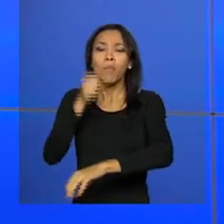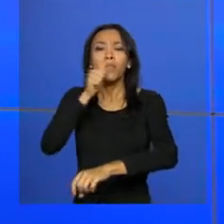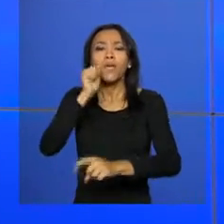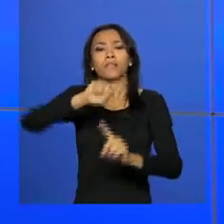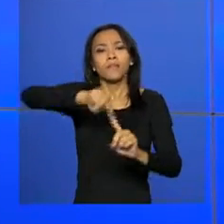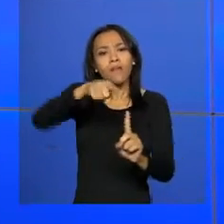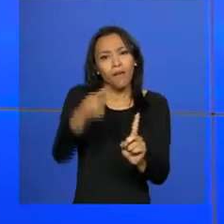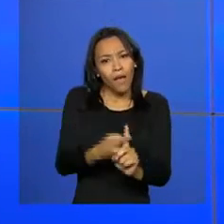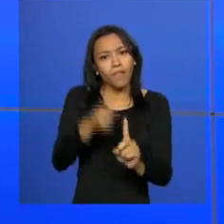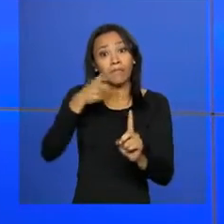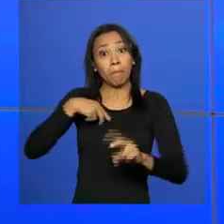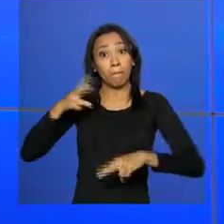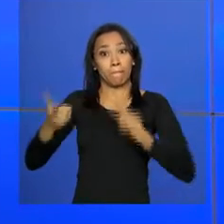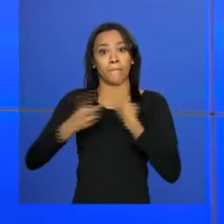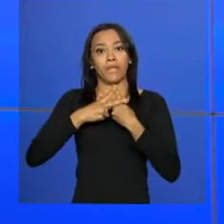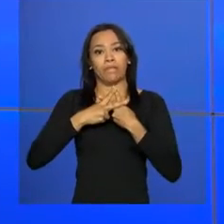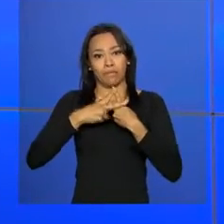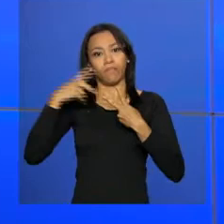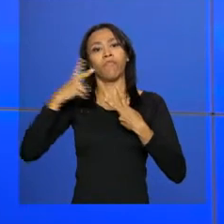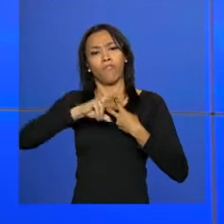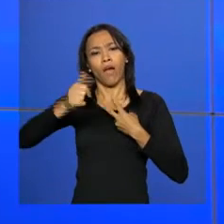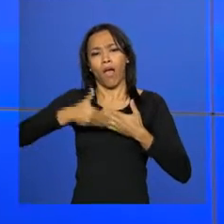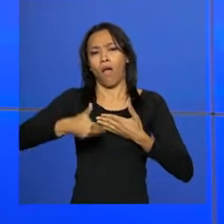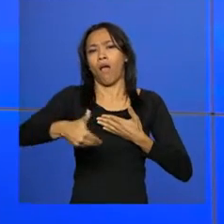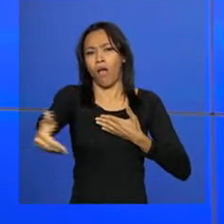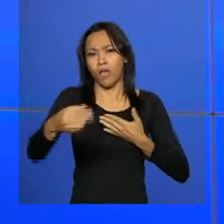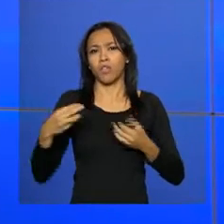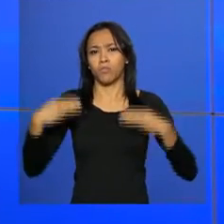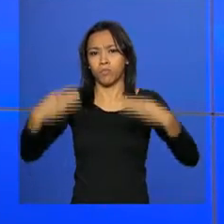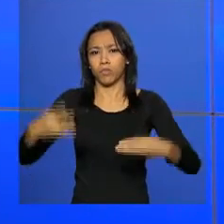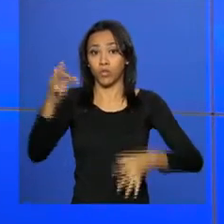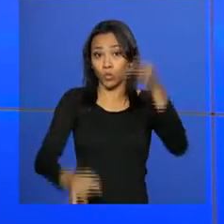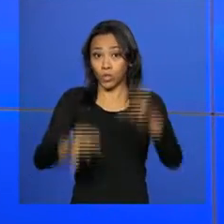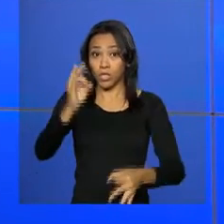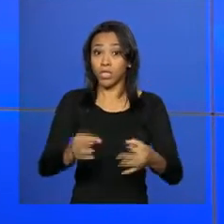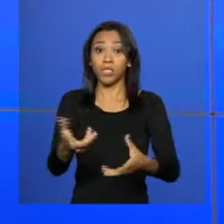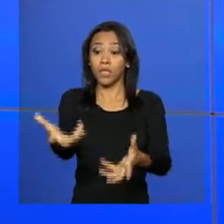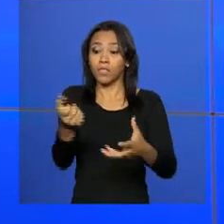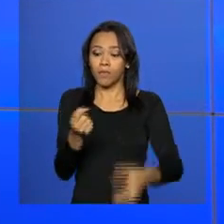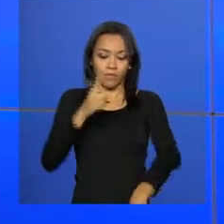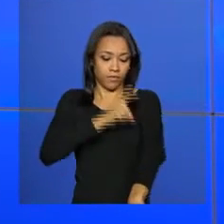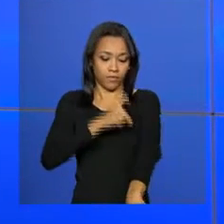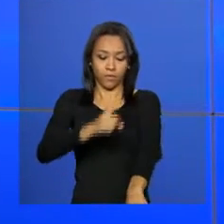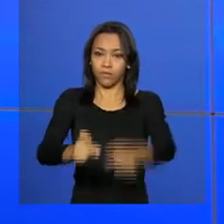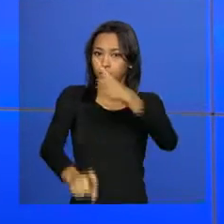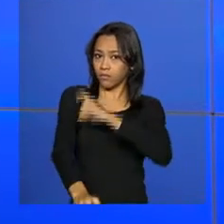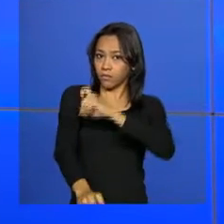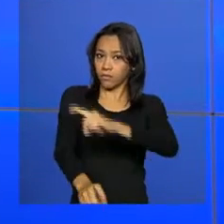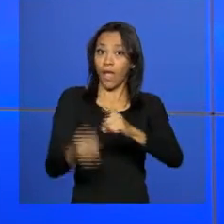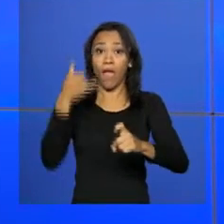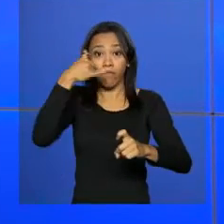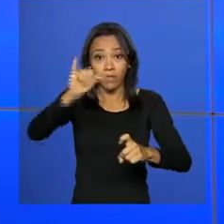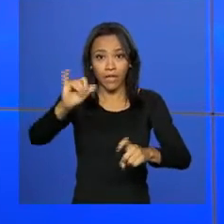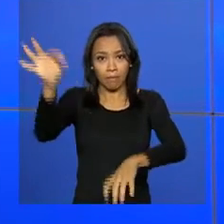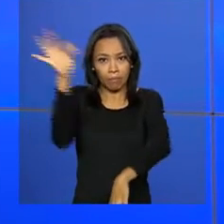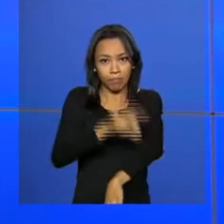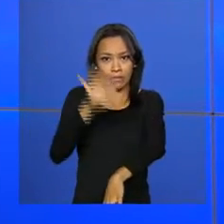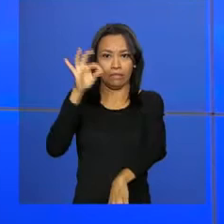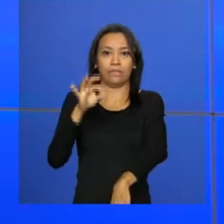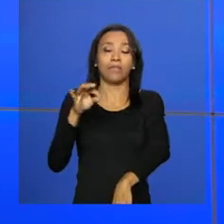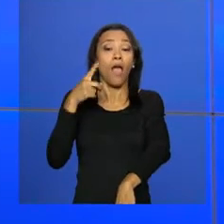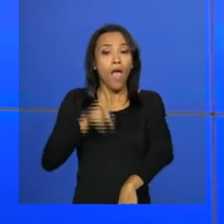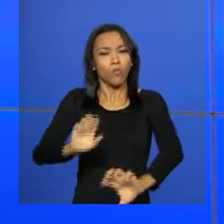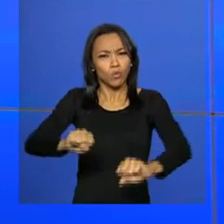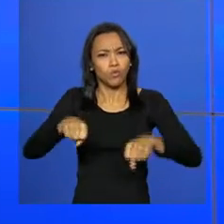grávidas que estão presas vão receber do Ministério da Justiça repelentes para evitar picadas do mosquito. A ação faz parte do